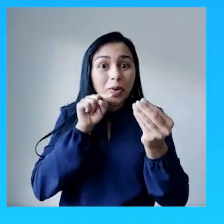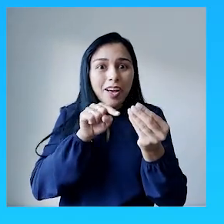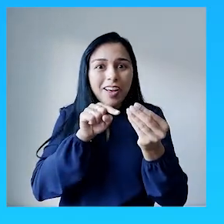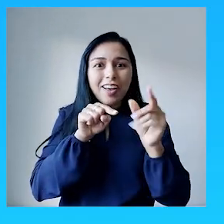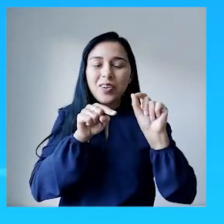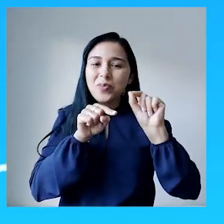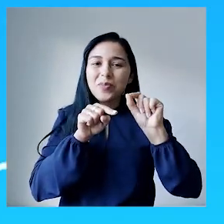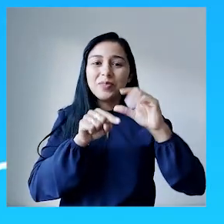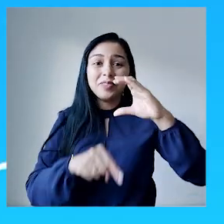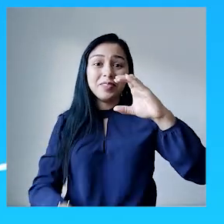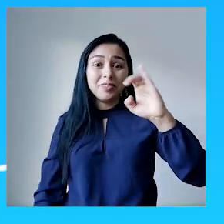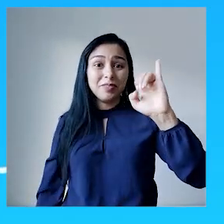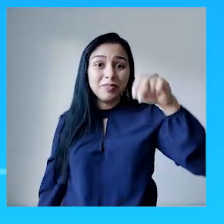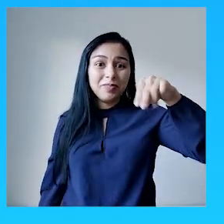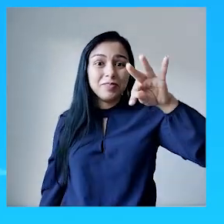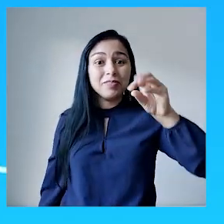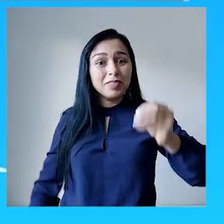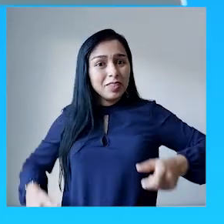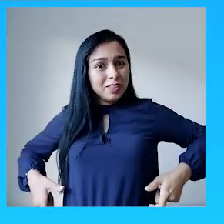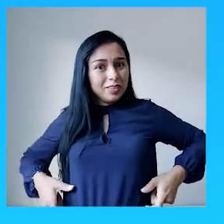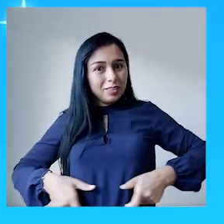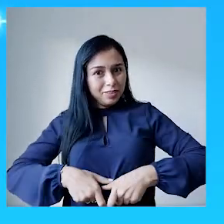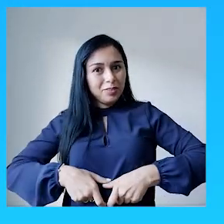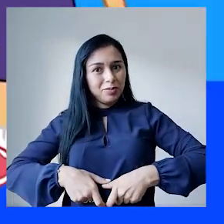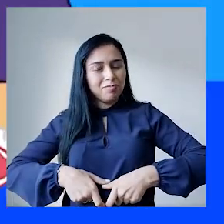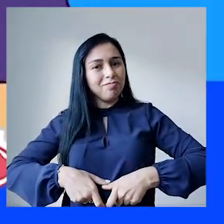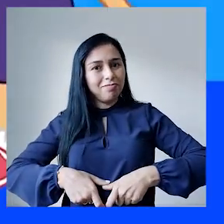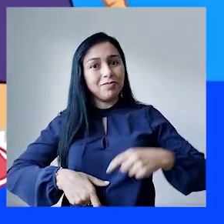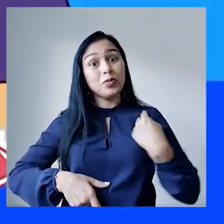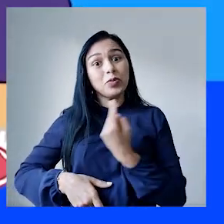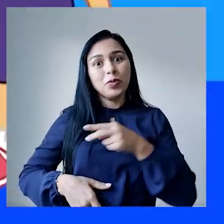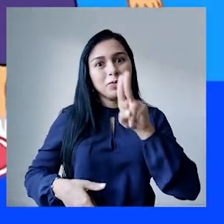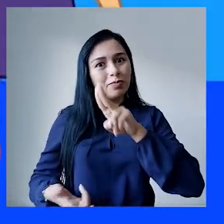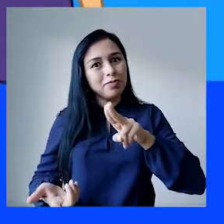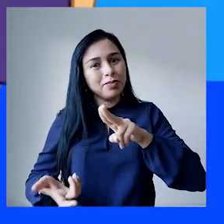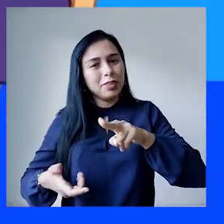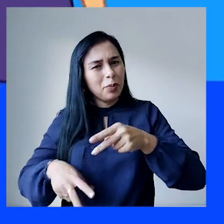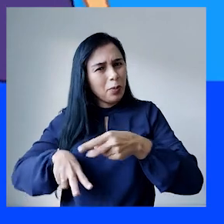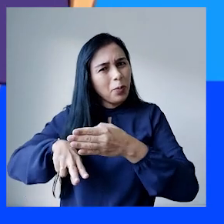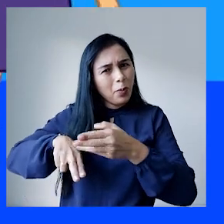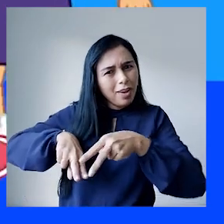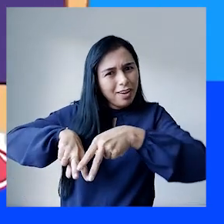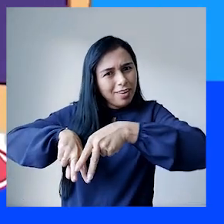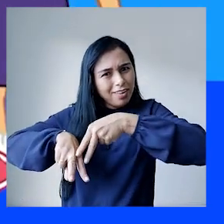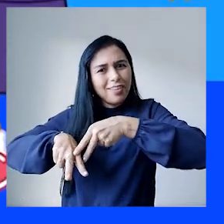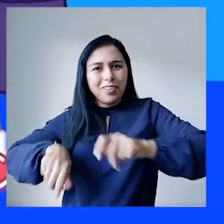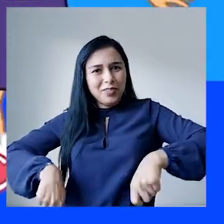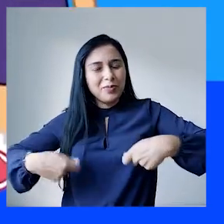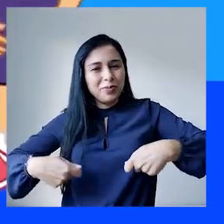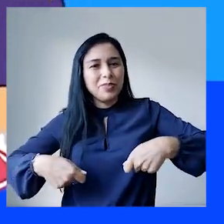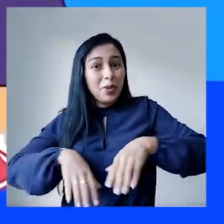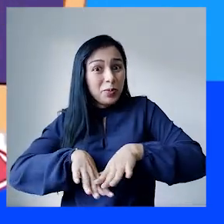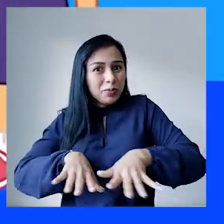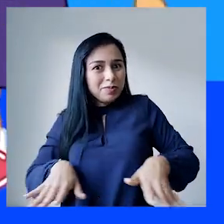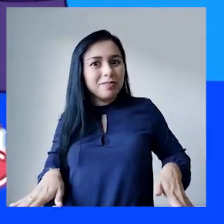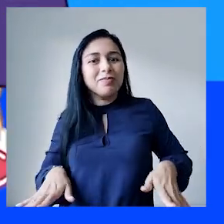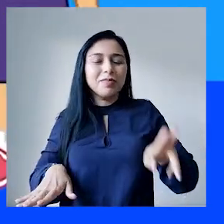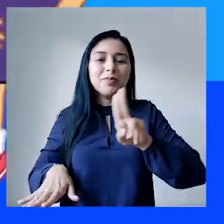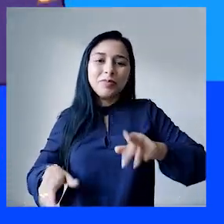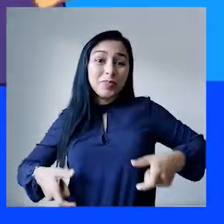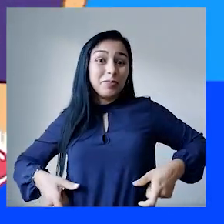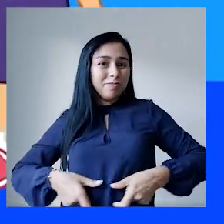Um cinto. Um cinto que a gente usa, você usa quando veste um short, uma calça ou uma saia.